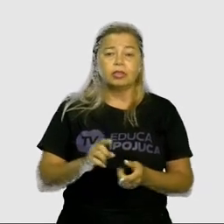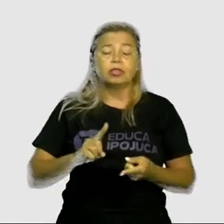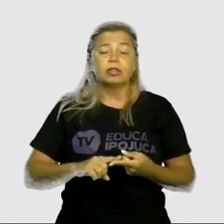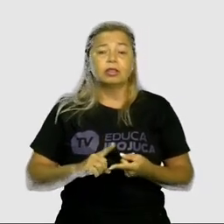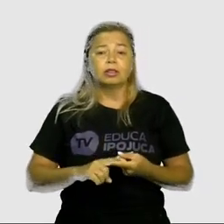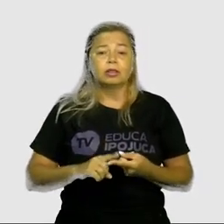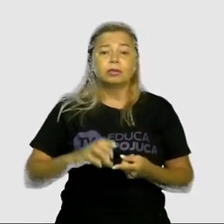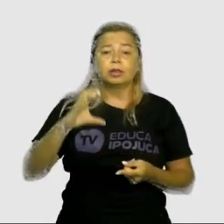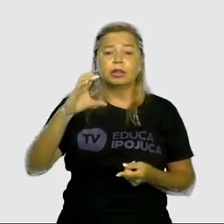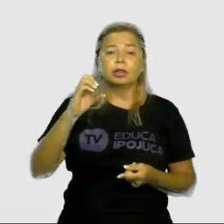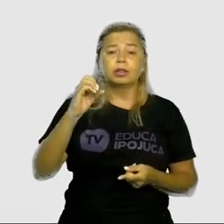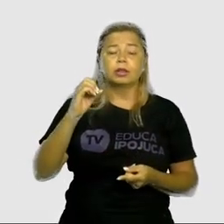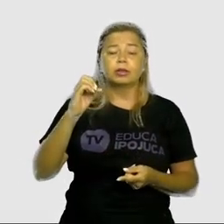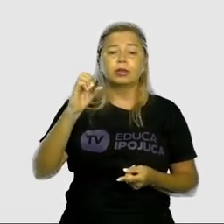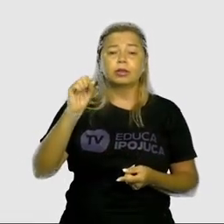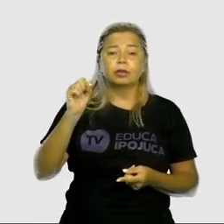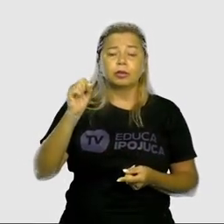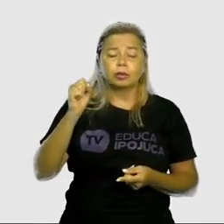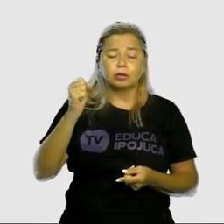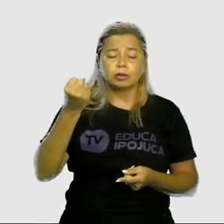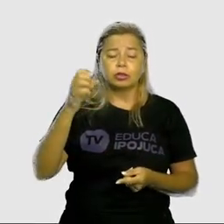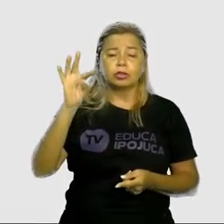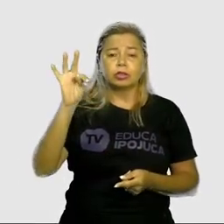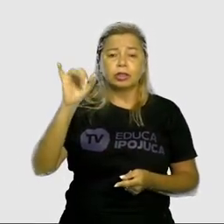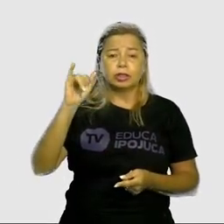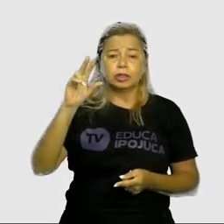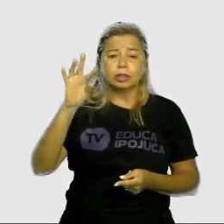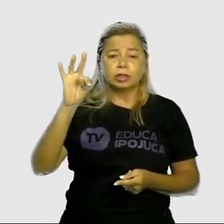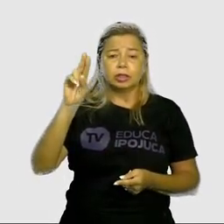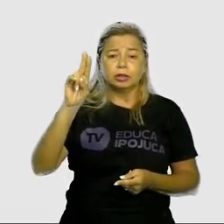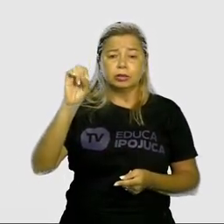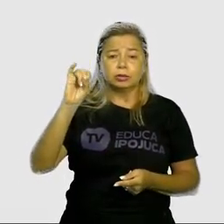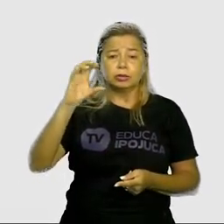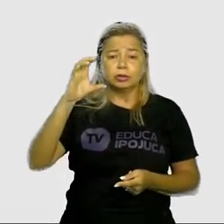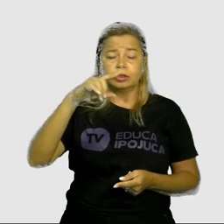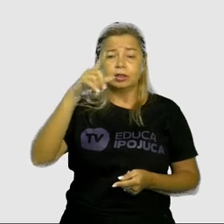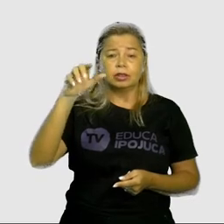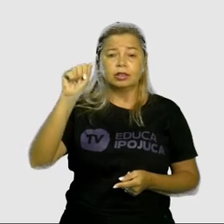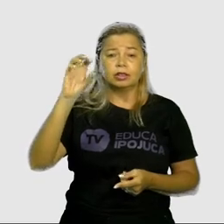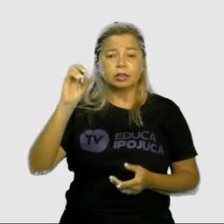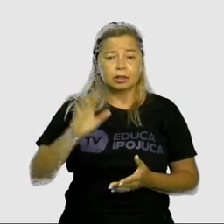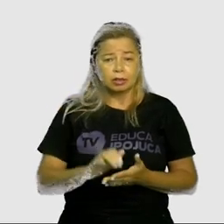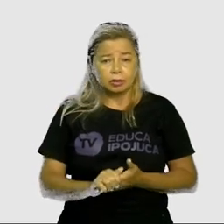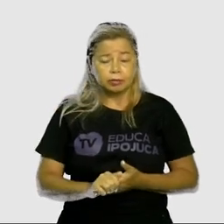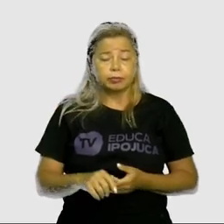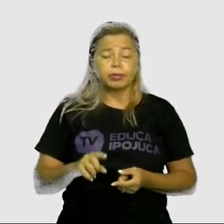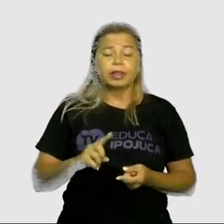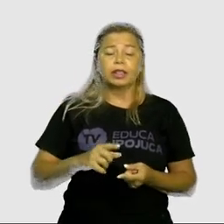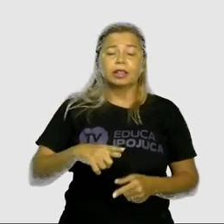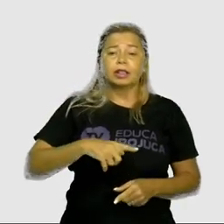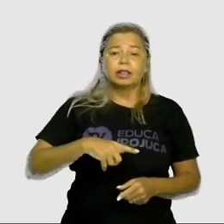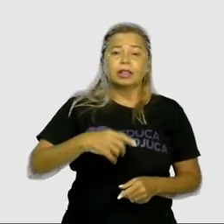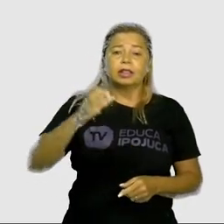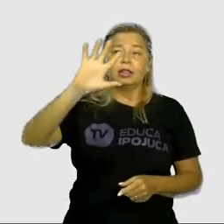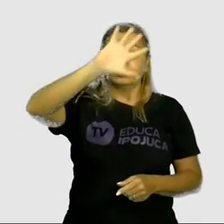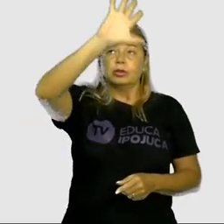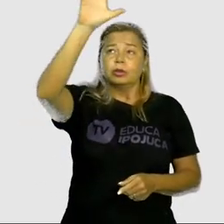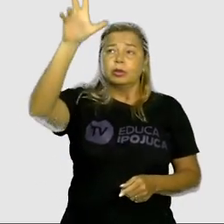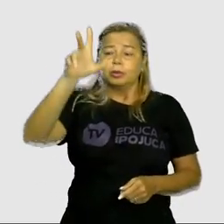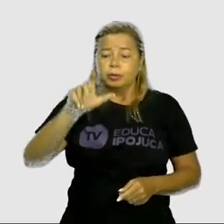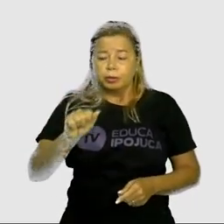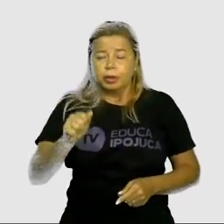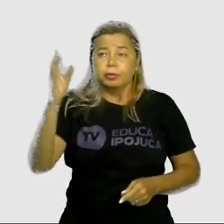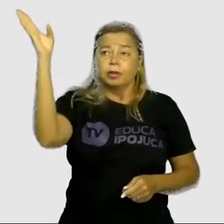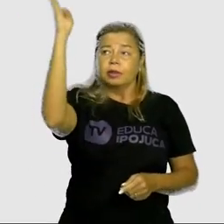mapa político brasileiro, onde a gente tem as áreas político-administrativas que são os Estados, certo? Nosso território,